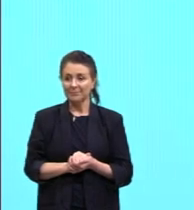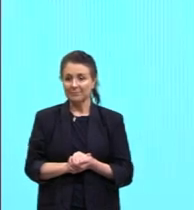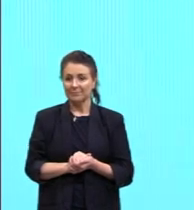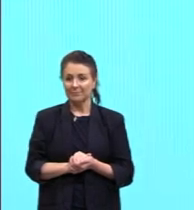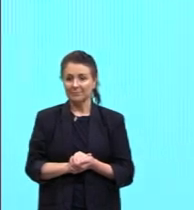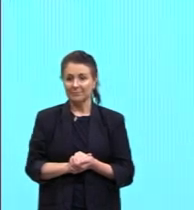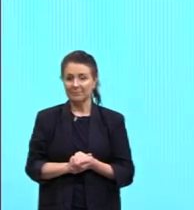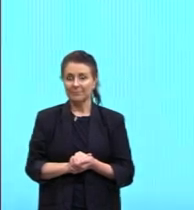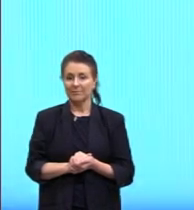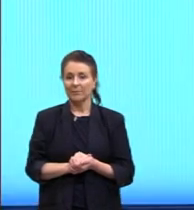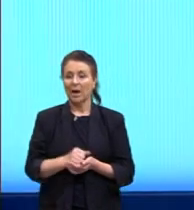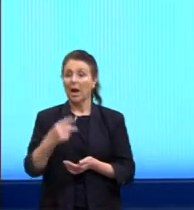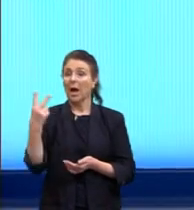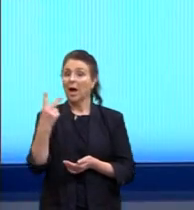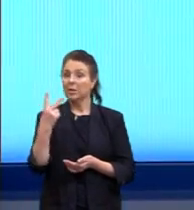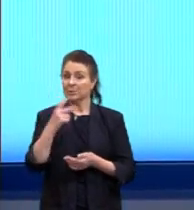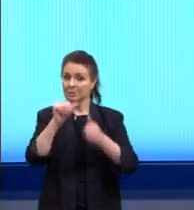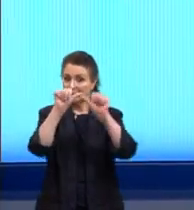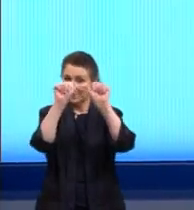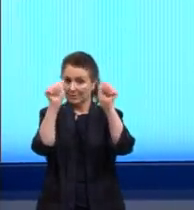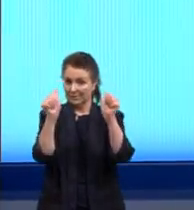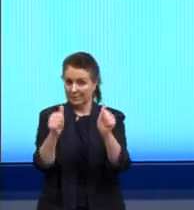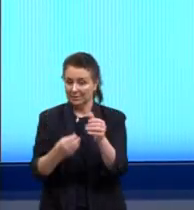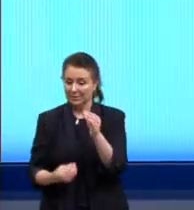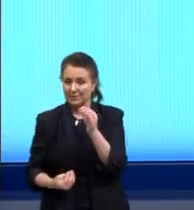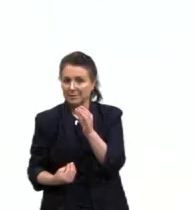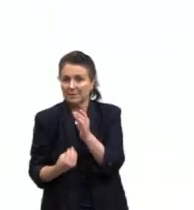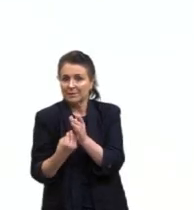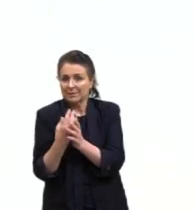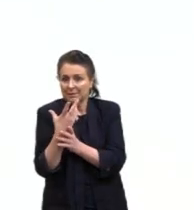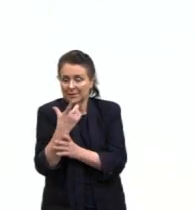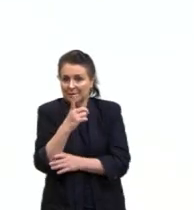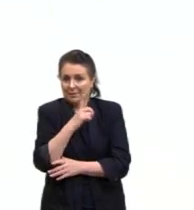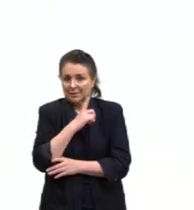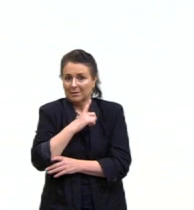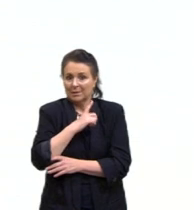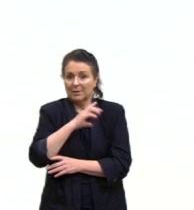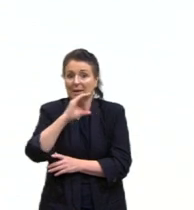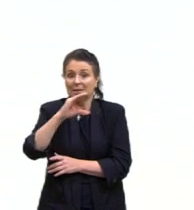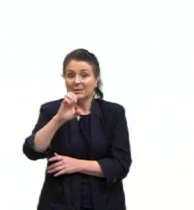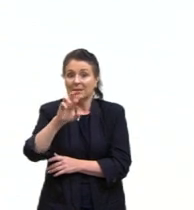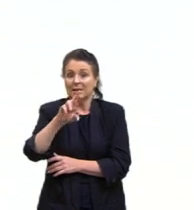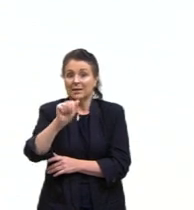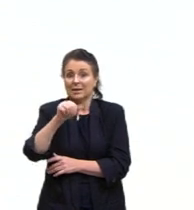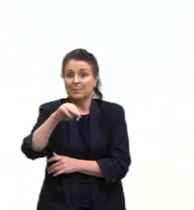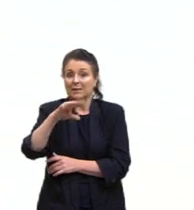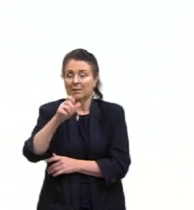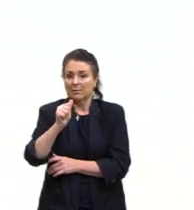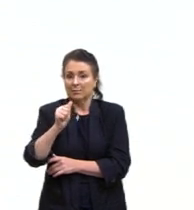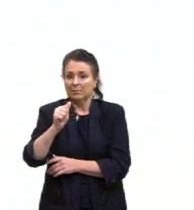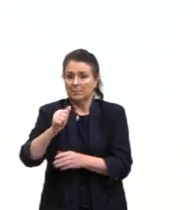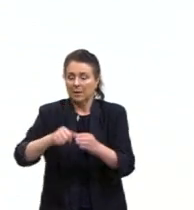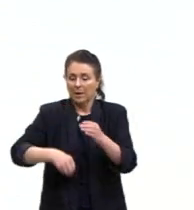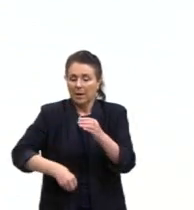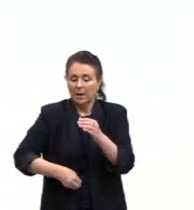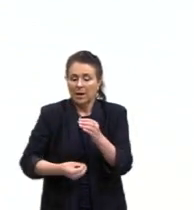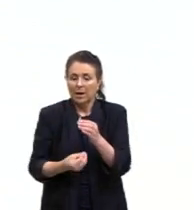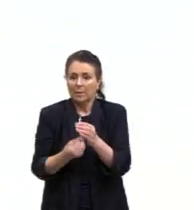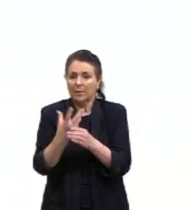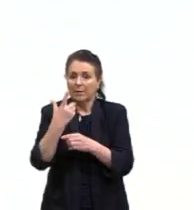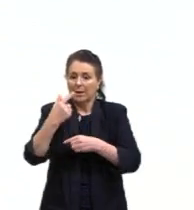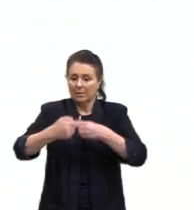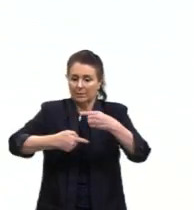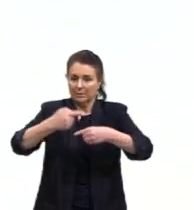As duas imagens são produções que têm cerâmica como matéria-prima. A obra,